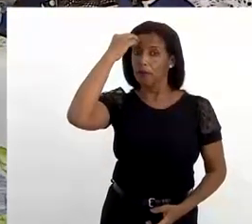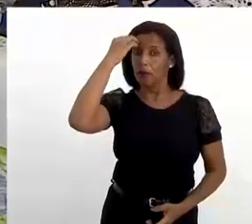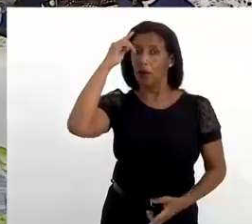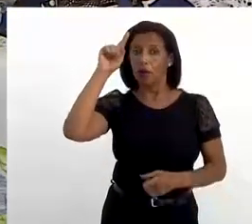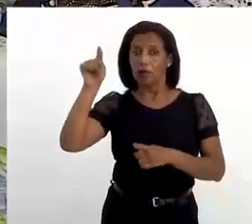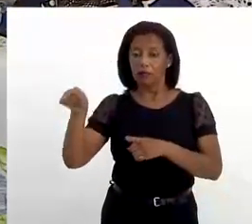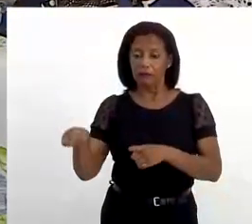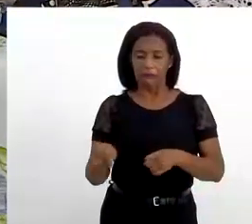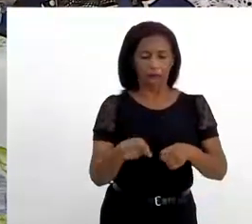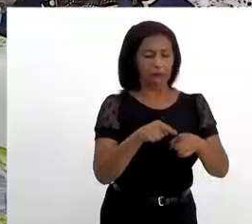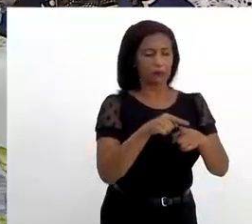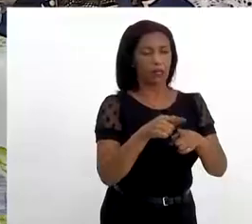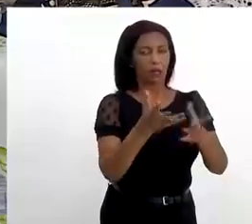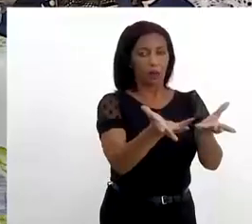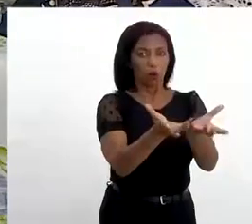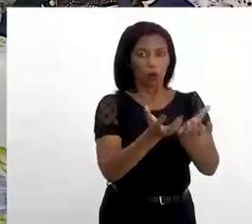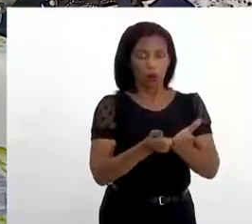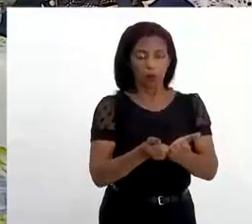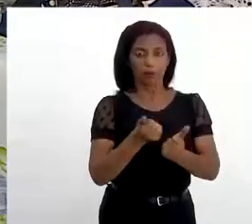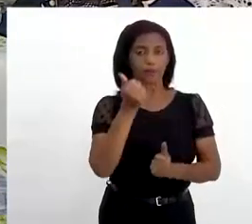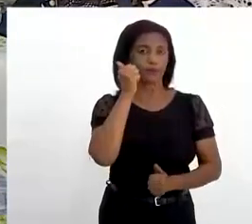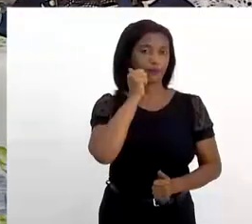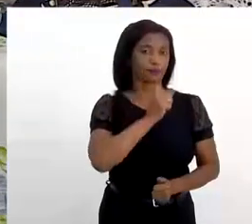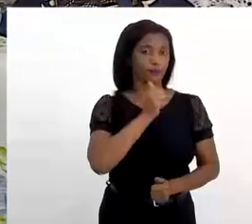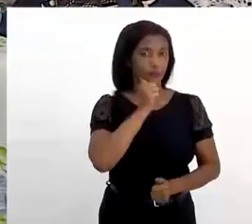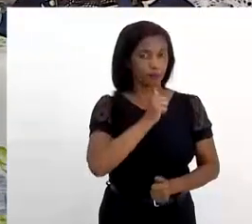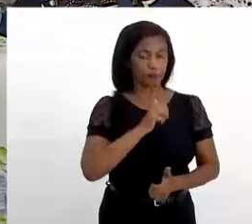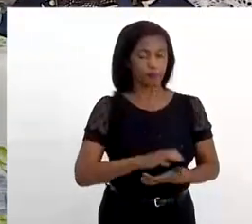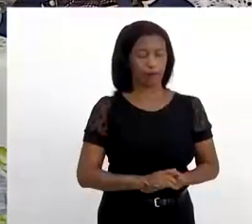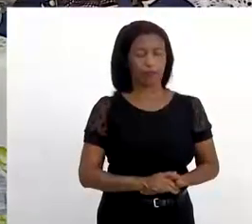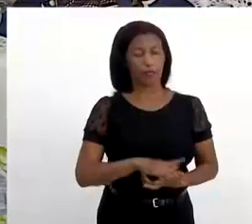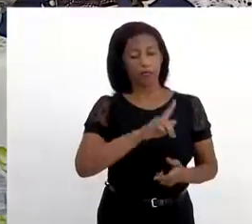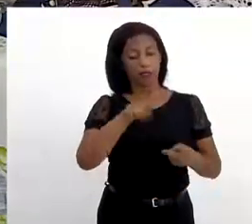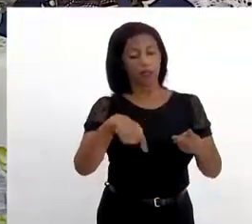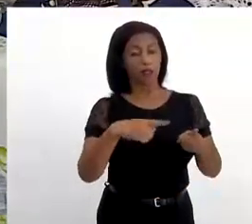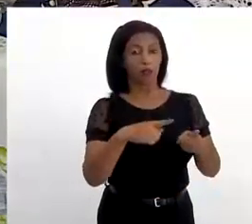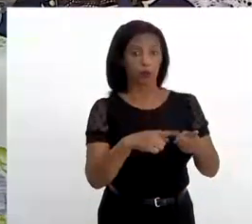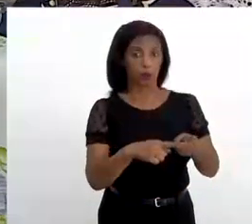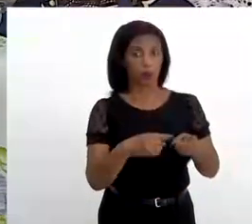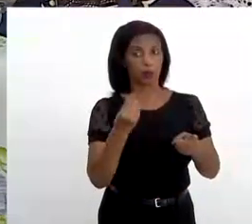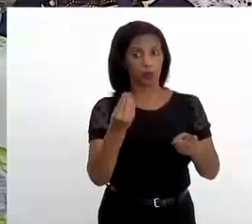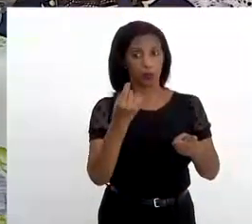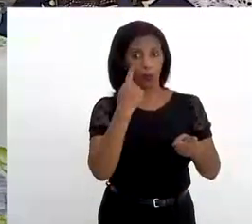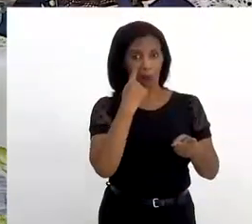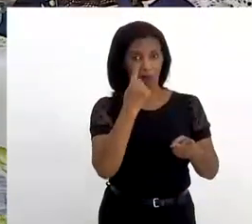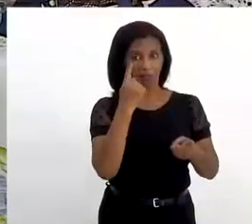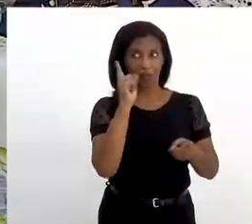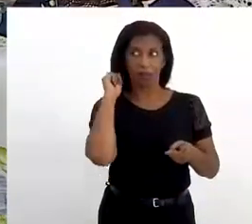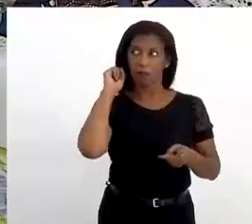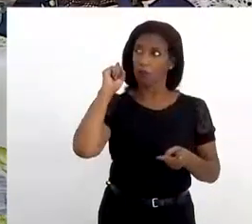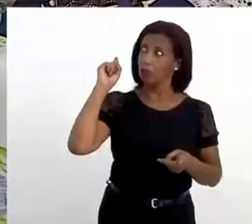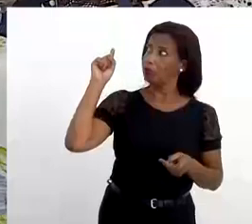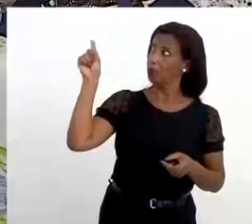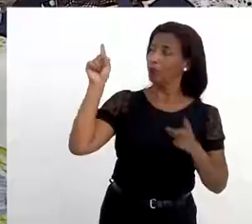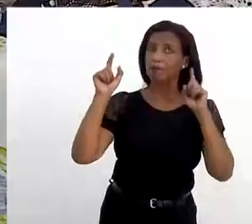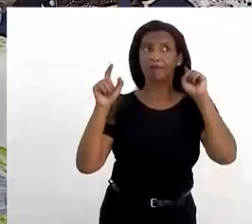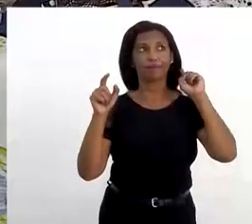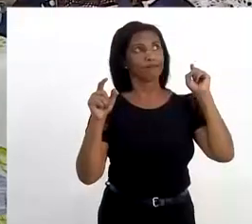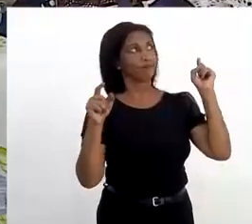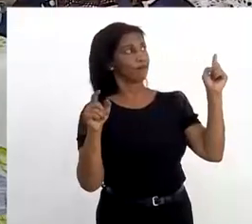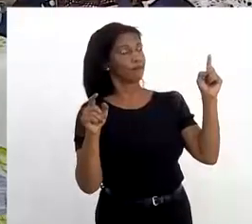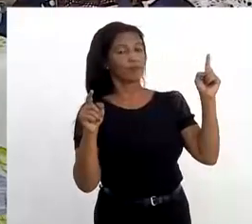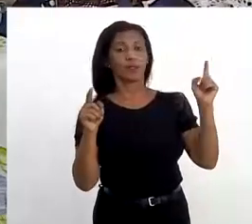de mulheres. E o outro, como vocês podem ver, são essas oficinas. Essas